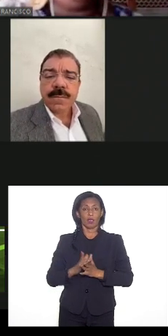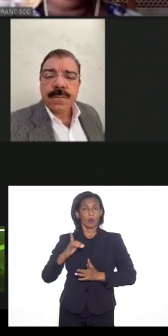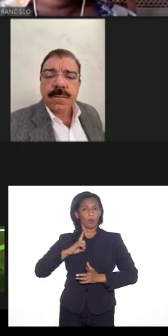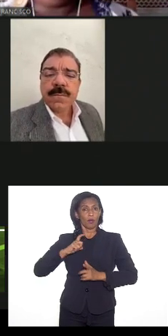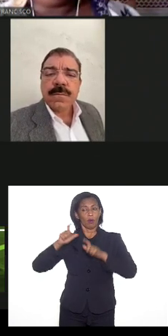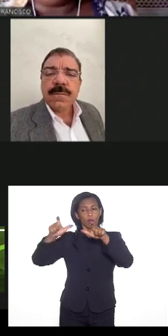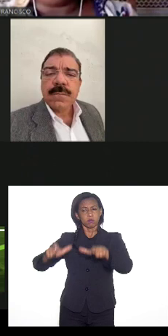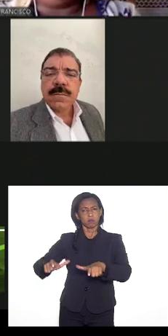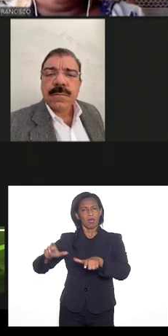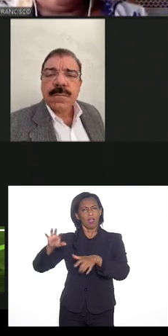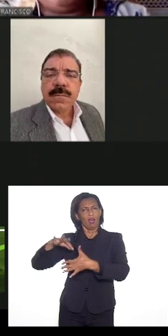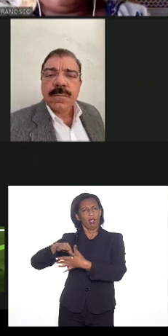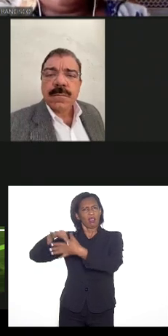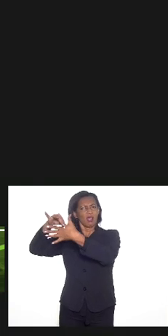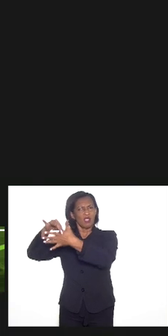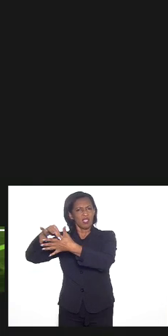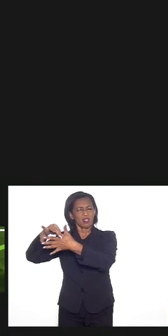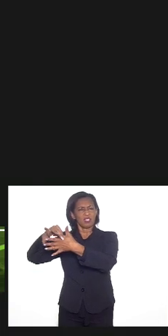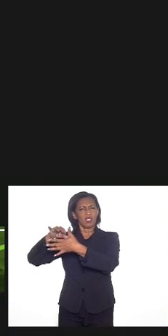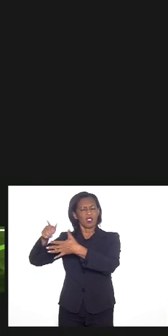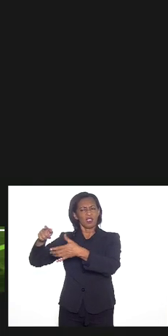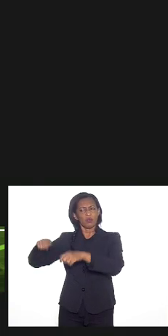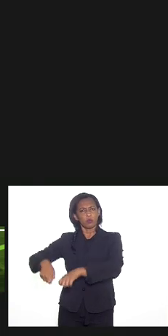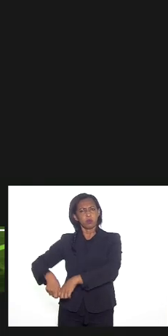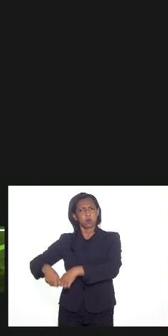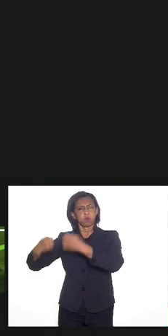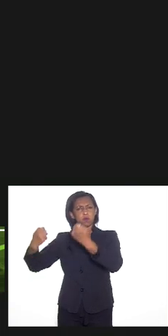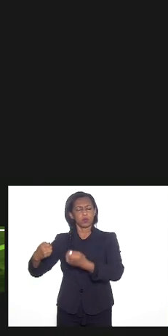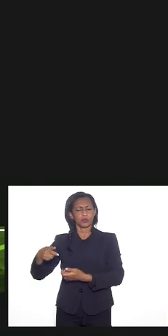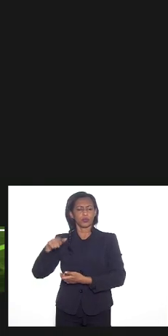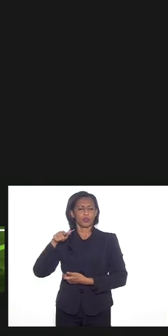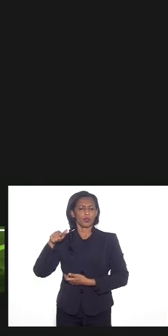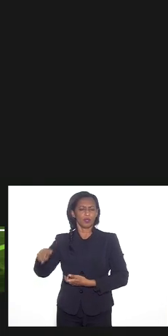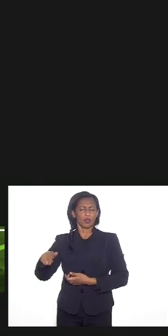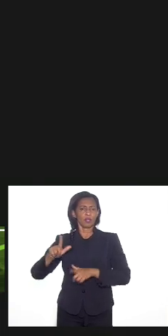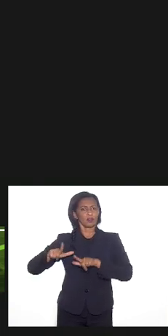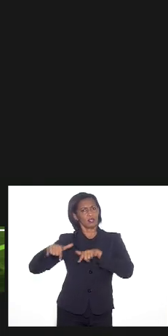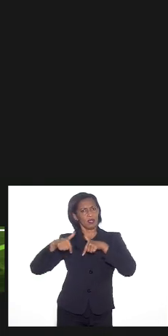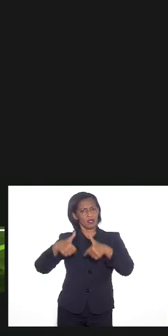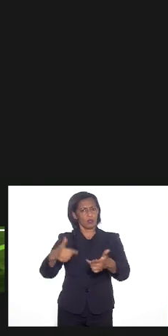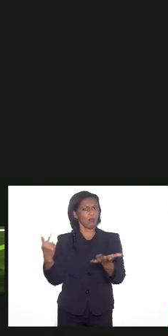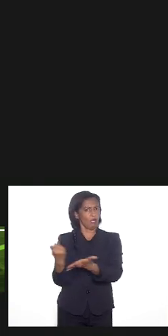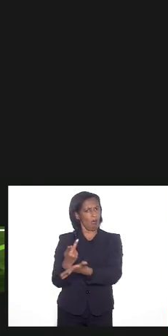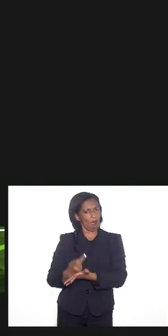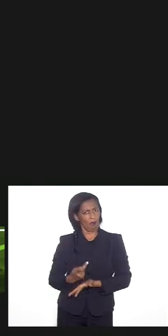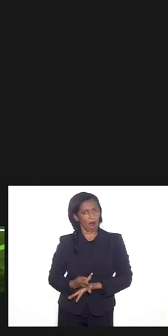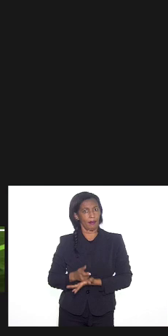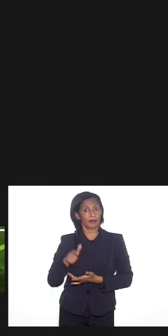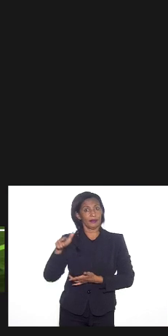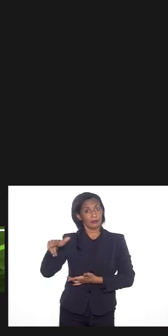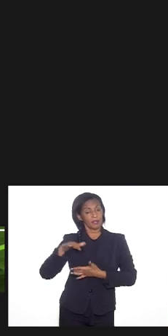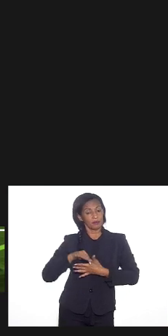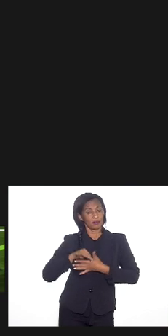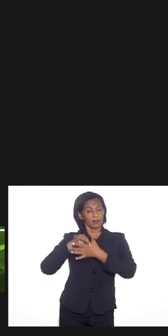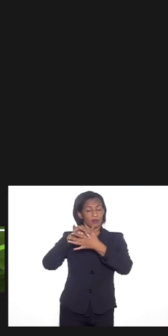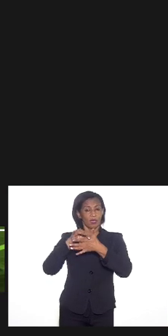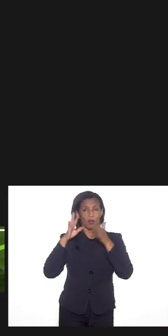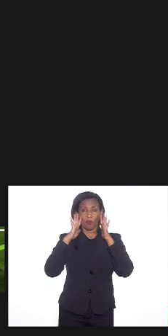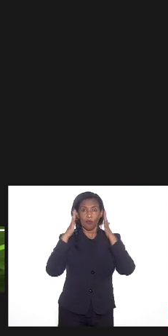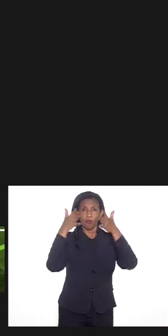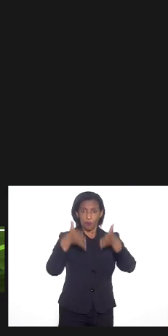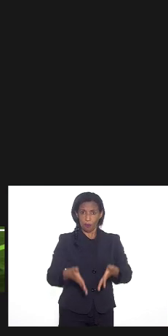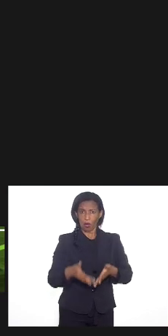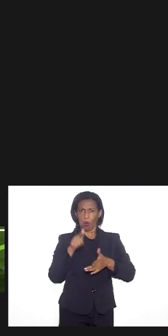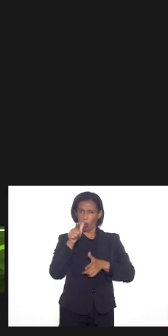muito preocupadas em derrubar esse tipo de ação e pra essas lideranças foquem nisso